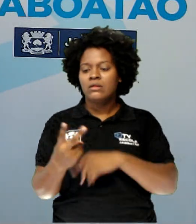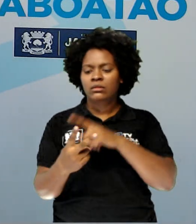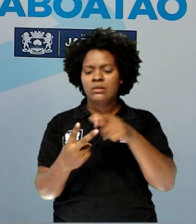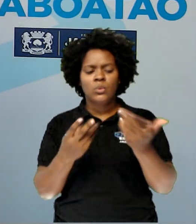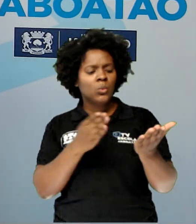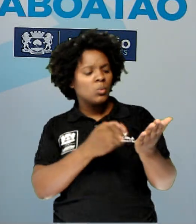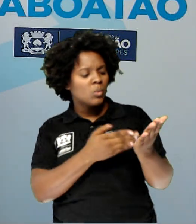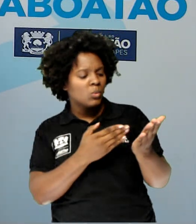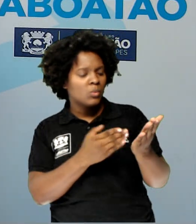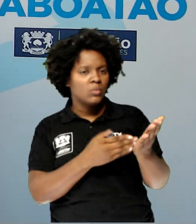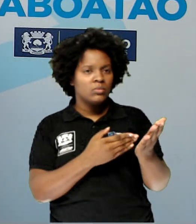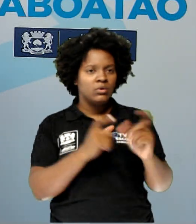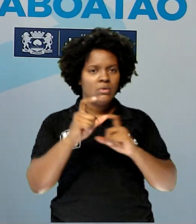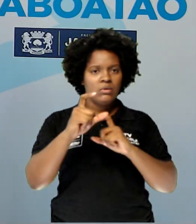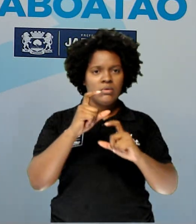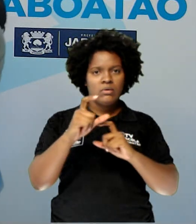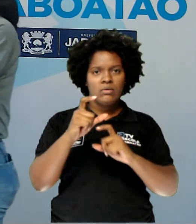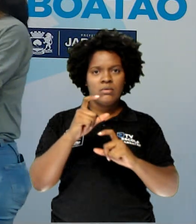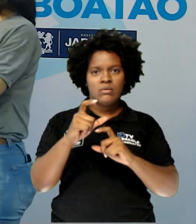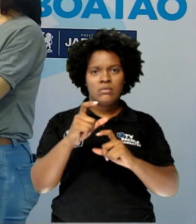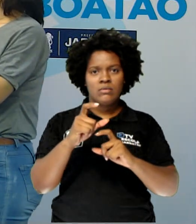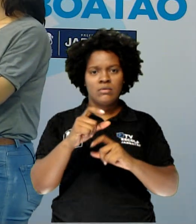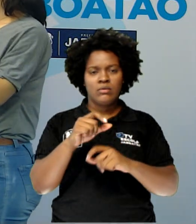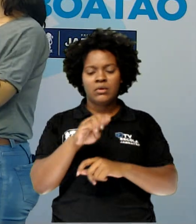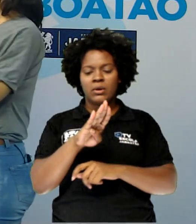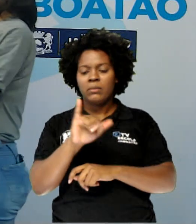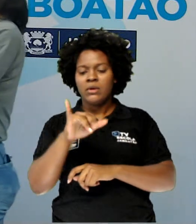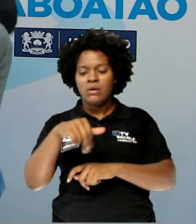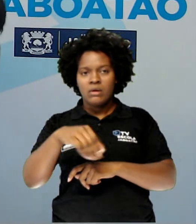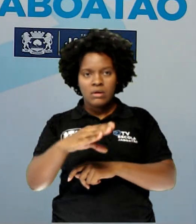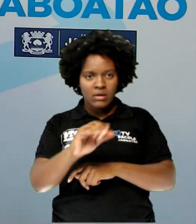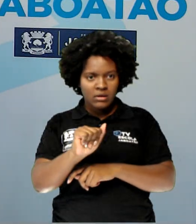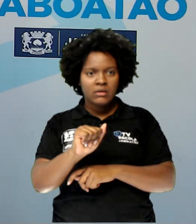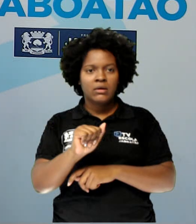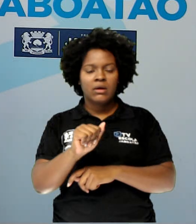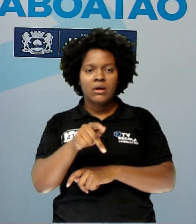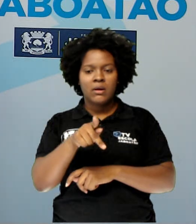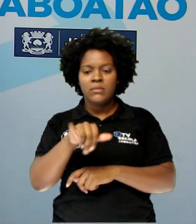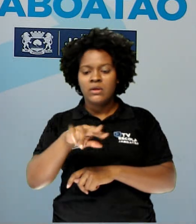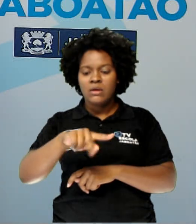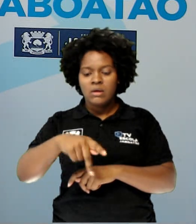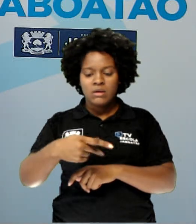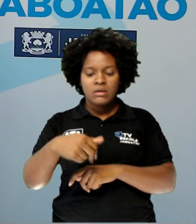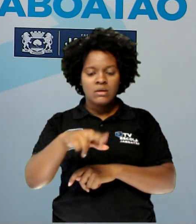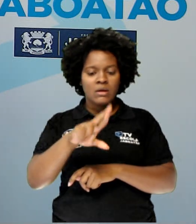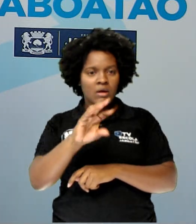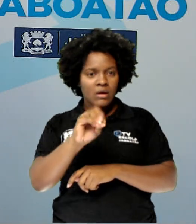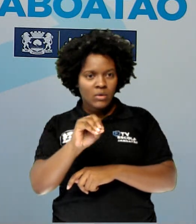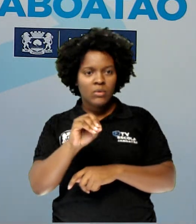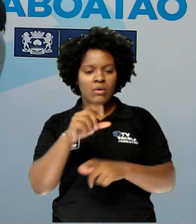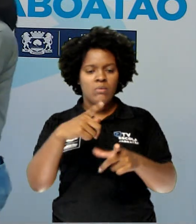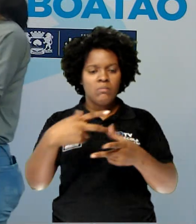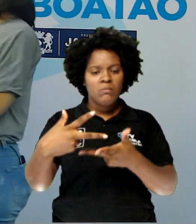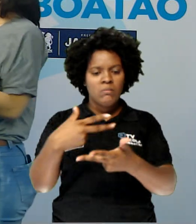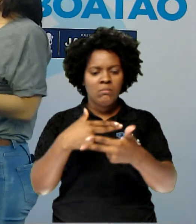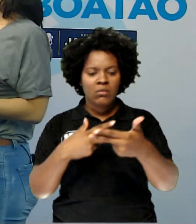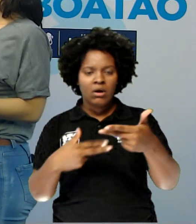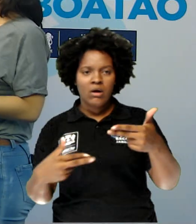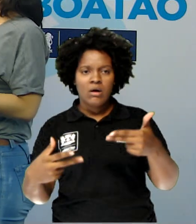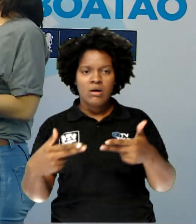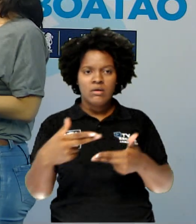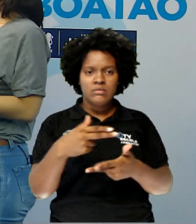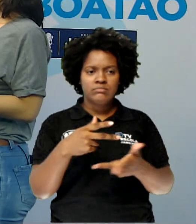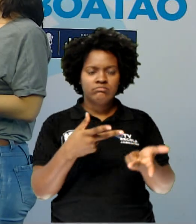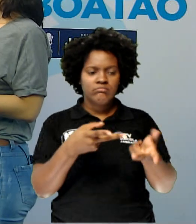páginas da HQB de Bianca Pinheiro. Eu fiz questão de cortar a cada página para que a gente pudesse